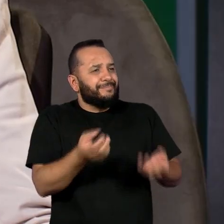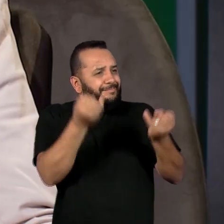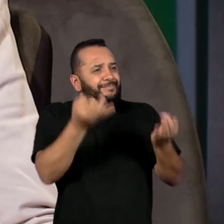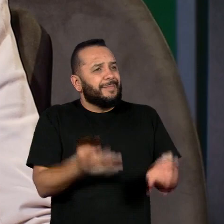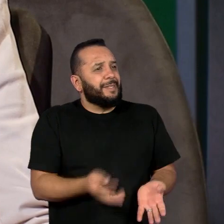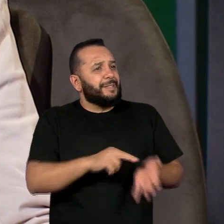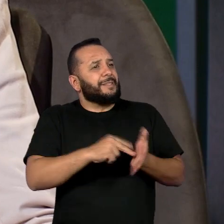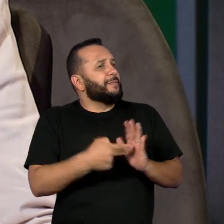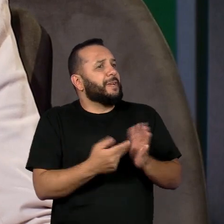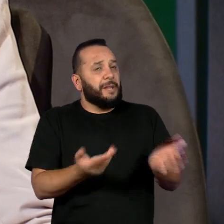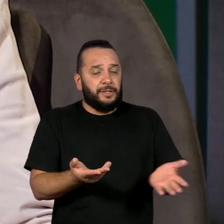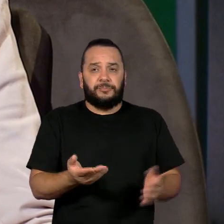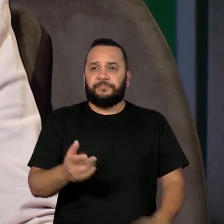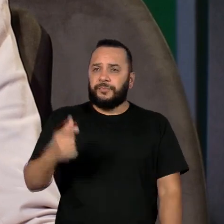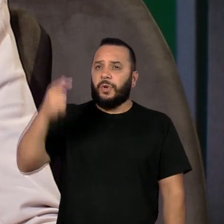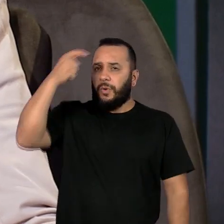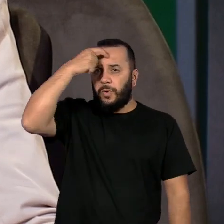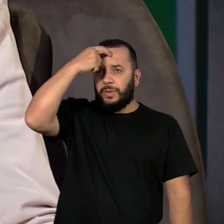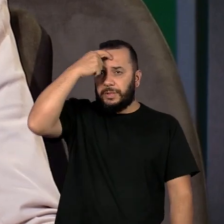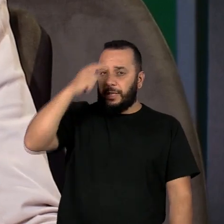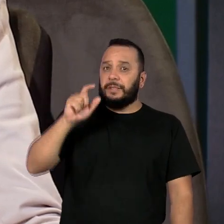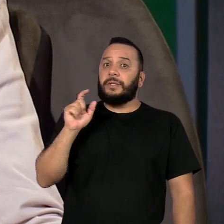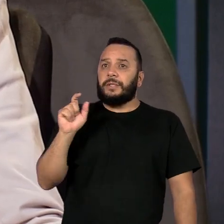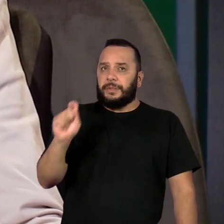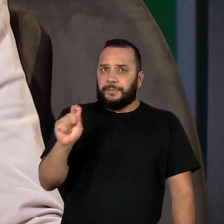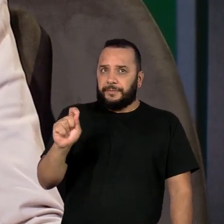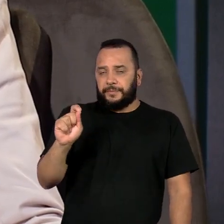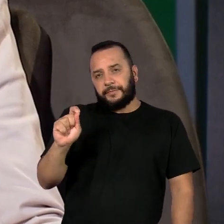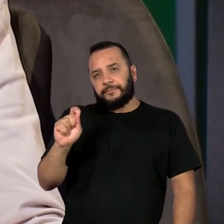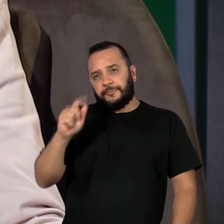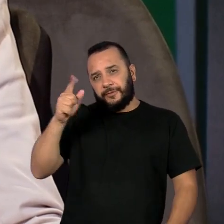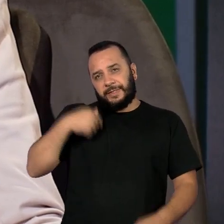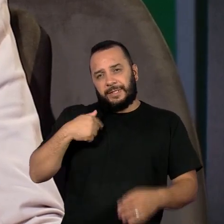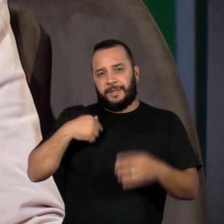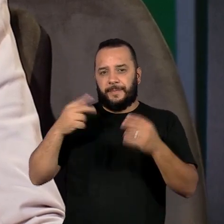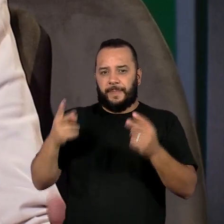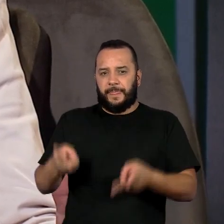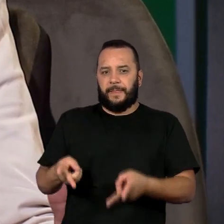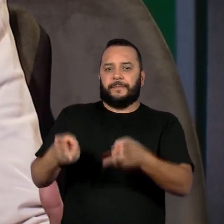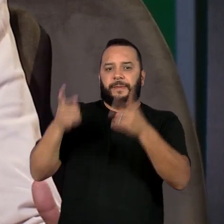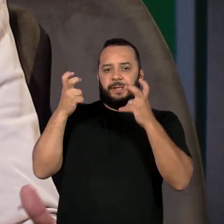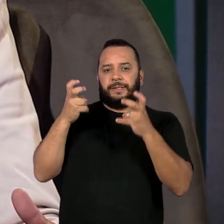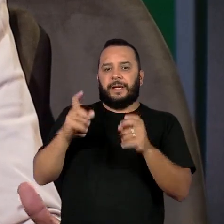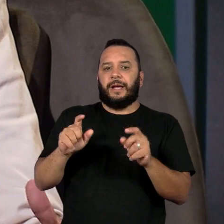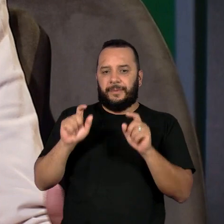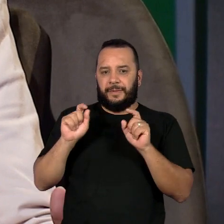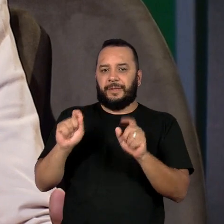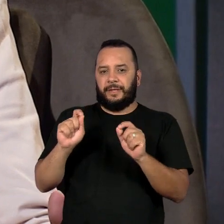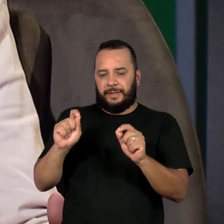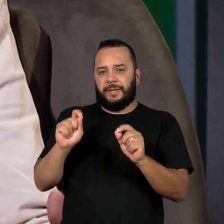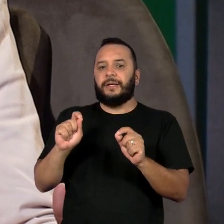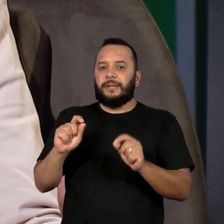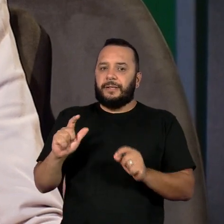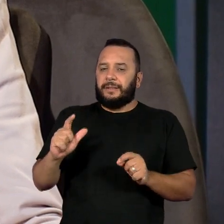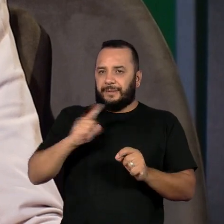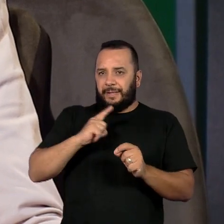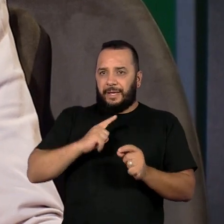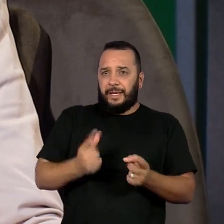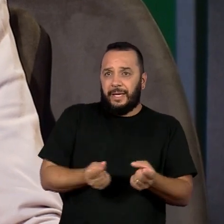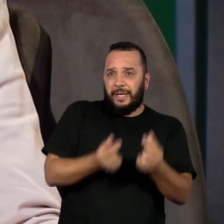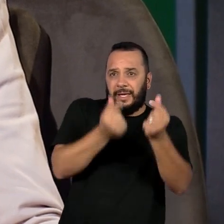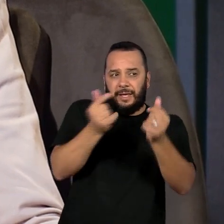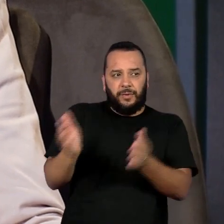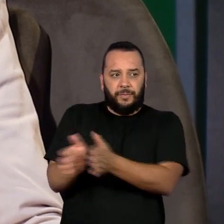a consciência é o estado onde você percebe que há desigualdades, há